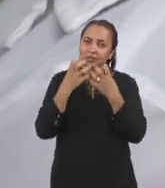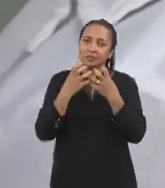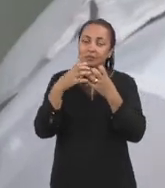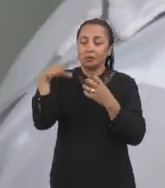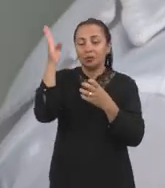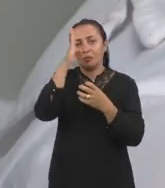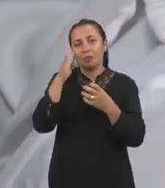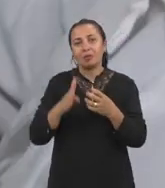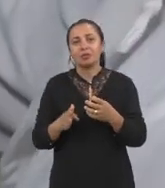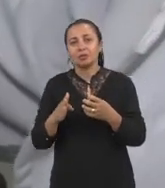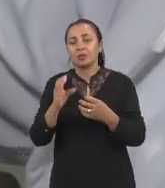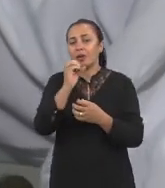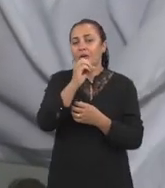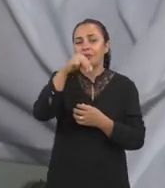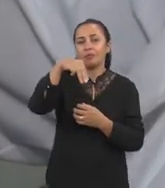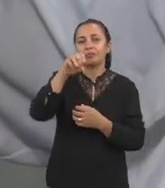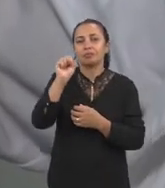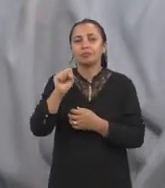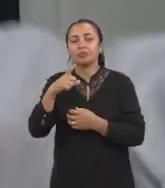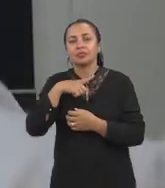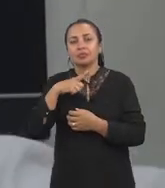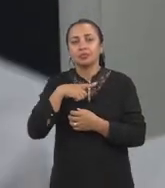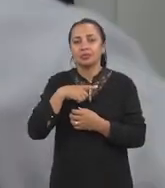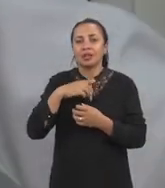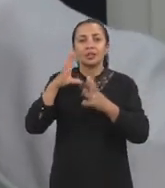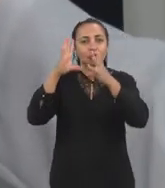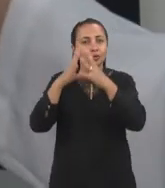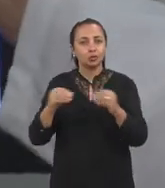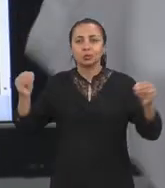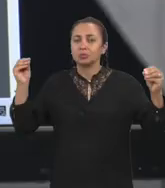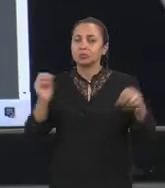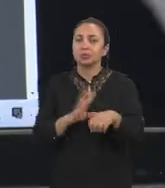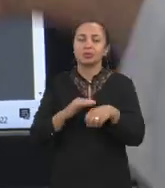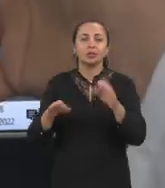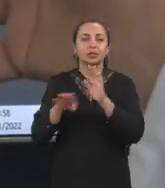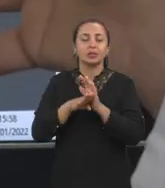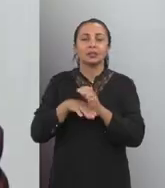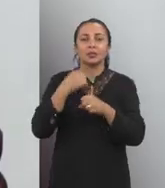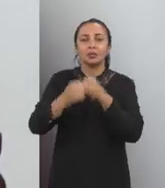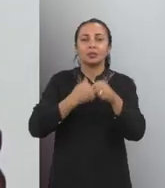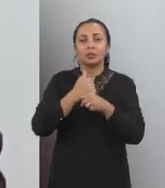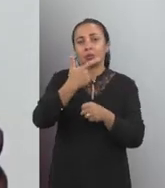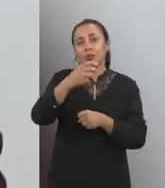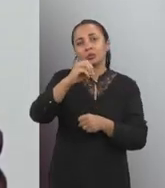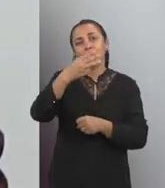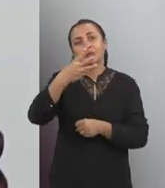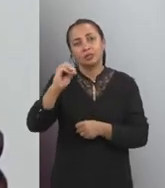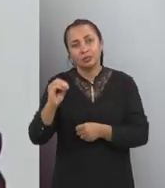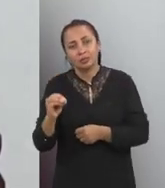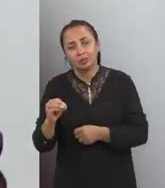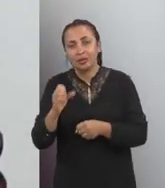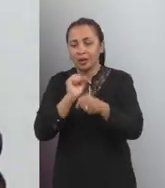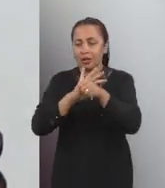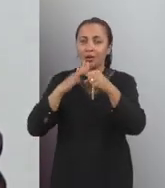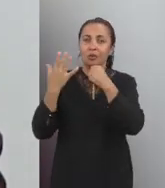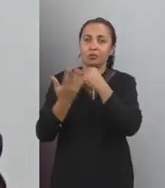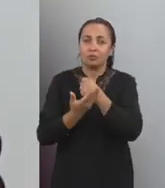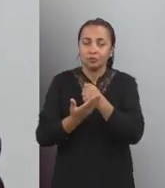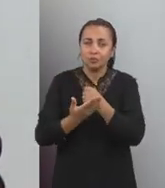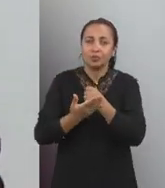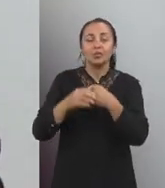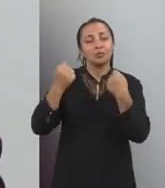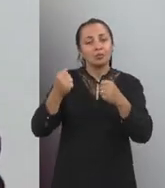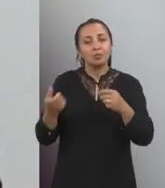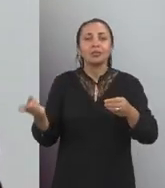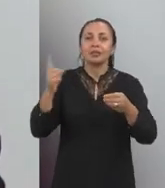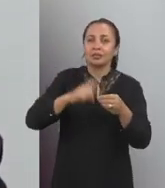o Brasil e que a OMS têm de erradicação e controle da doença até 2030. E a Covid-19 traz um impacto negativo